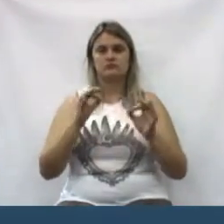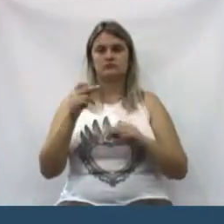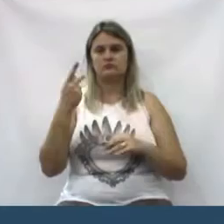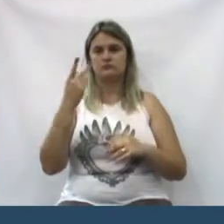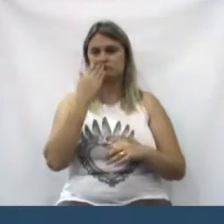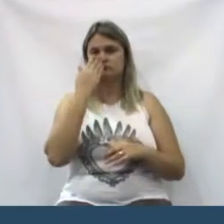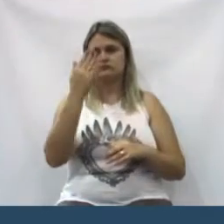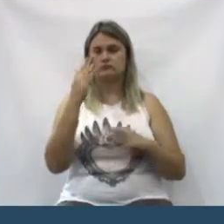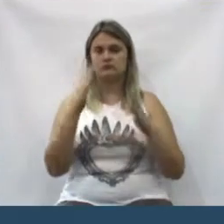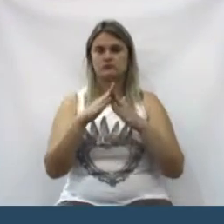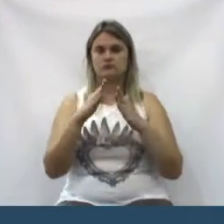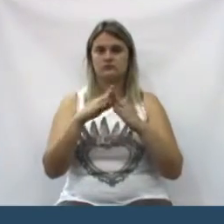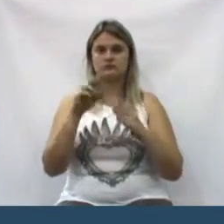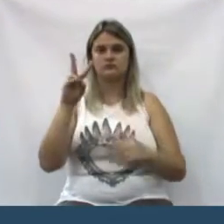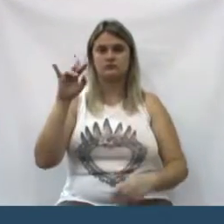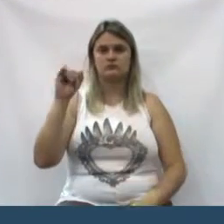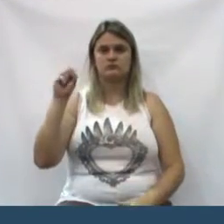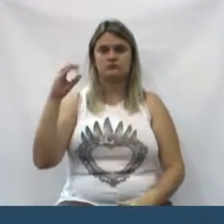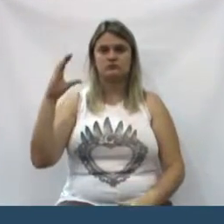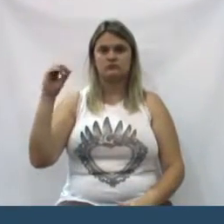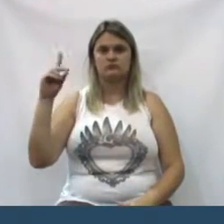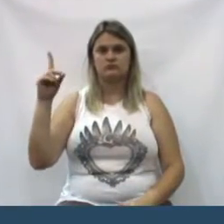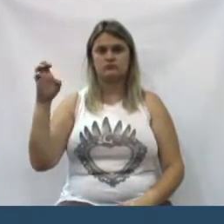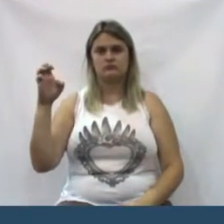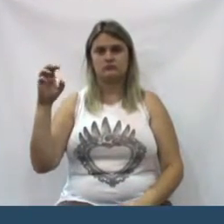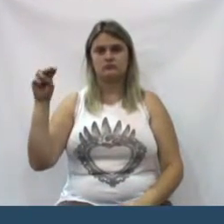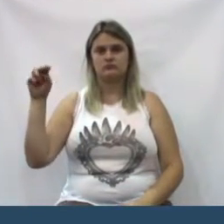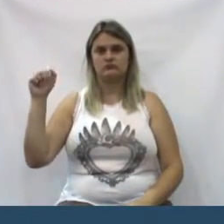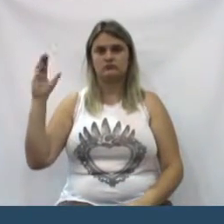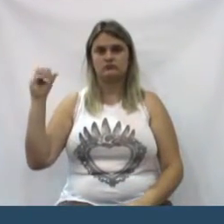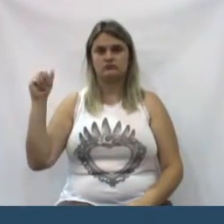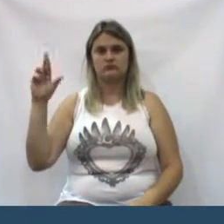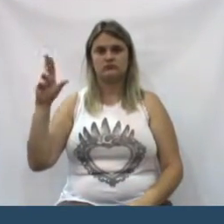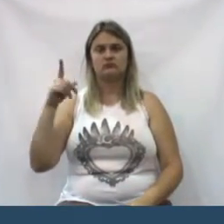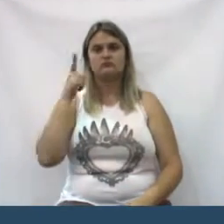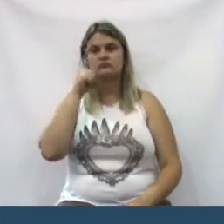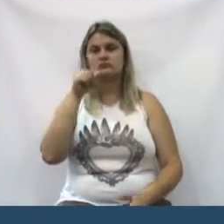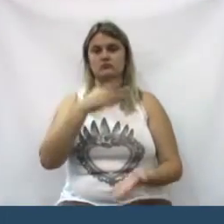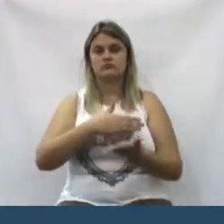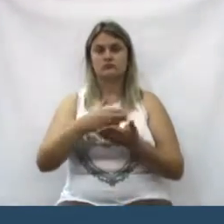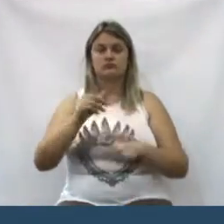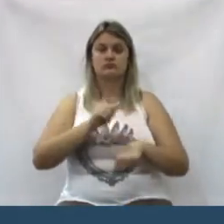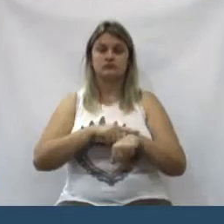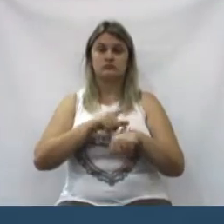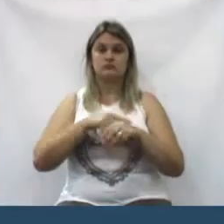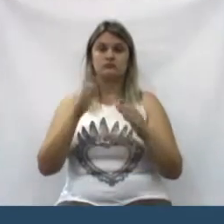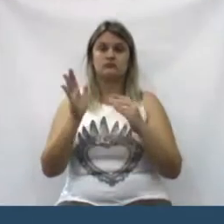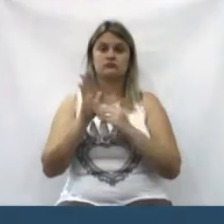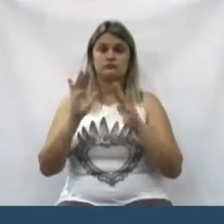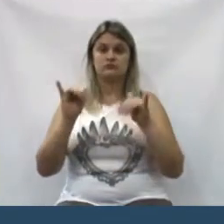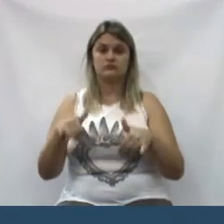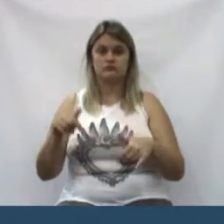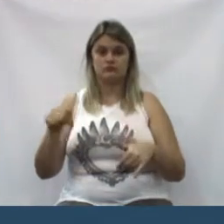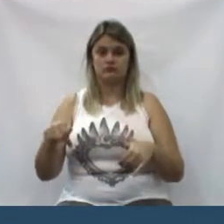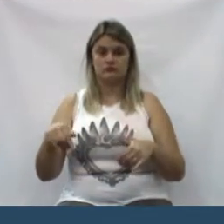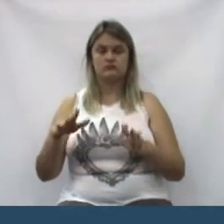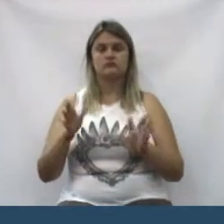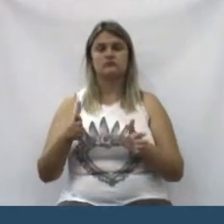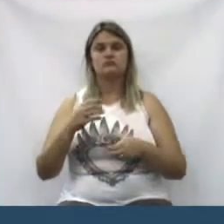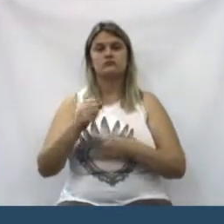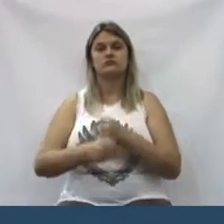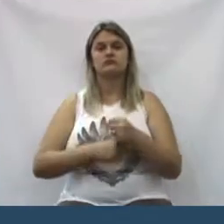casa dele, Moisés. Então, que bom que começaram, torcendo aquele tempo de terminar até o final desse mandato,